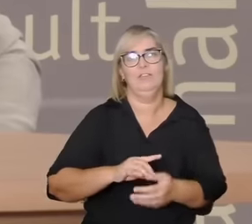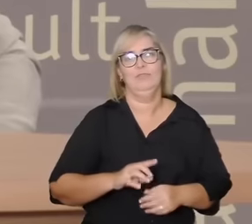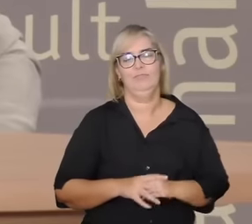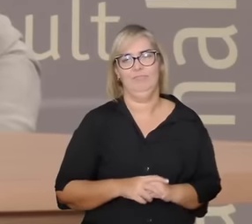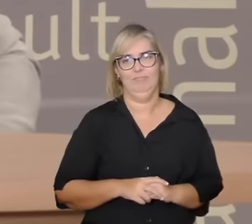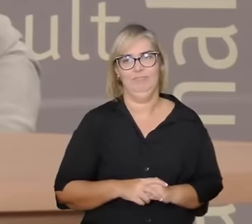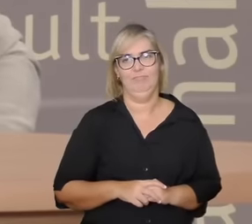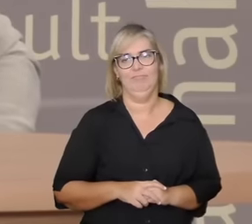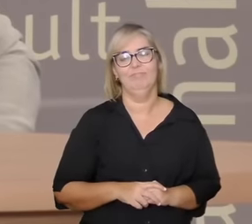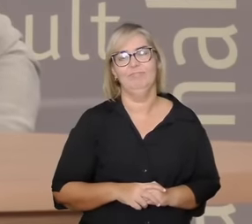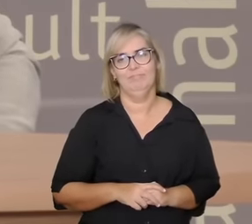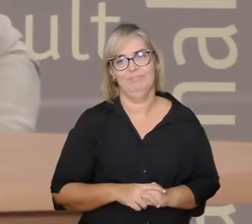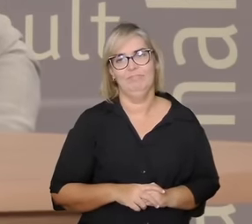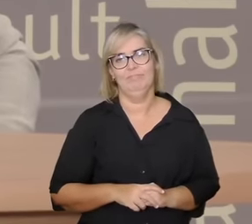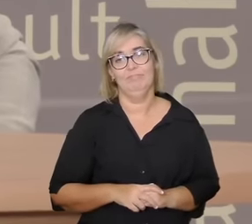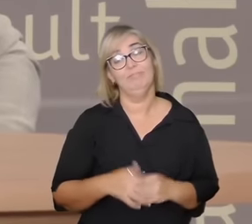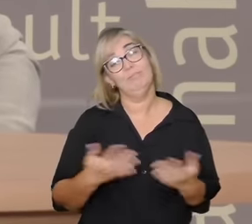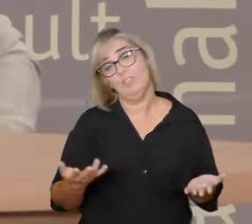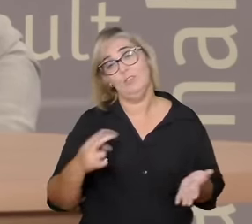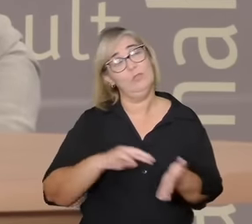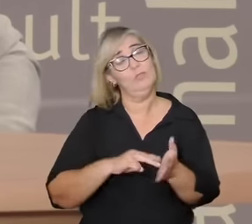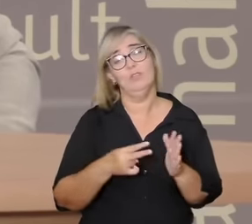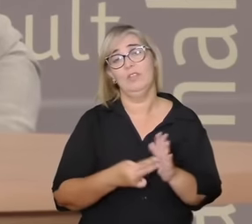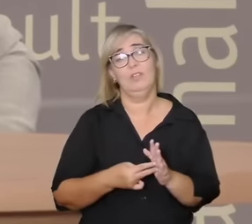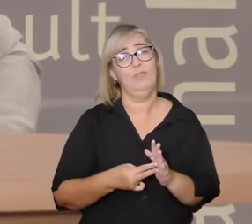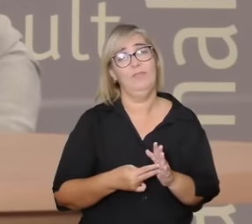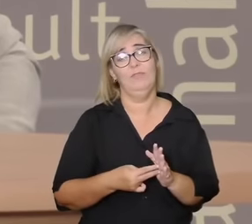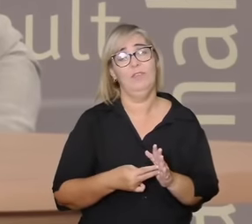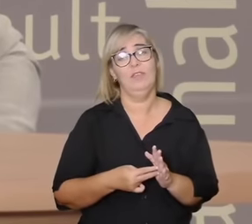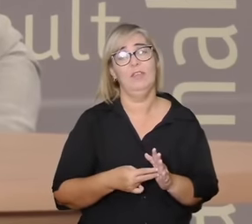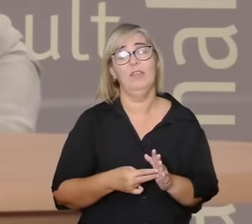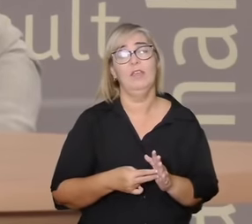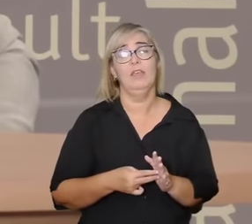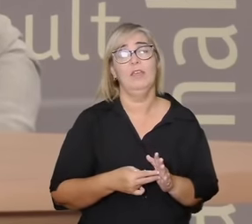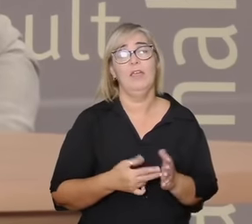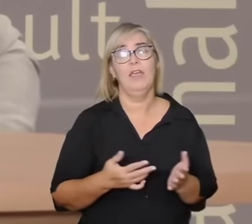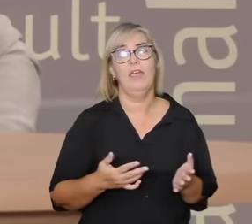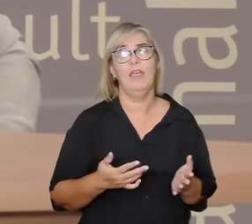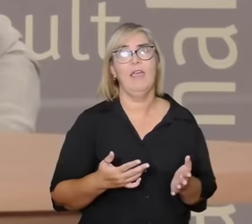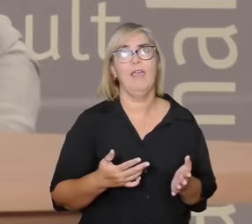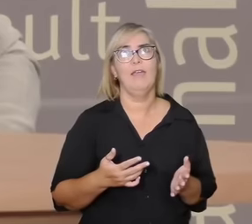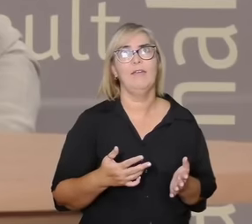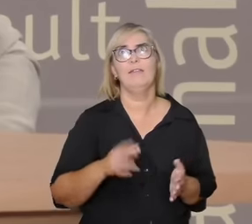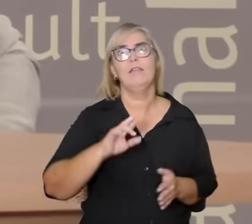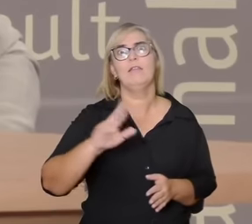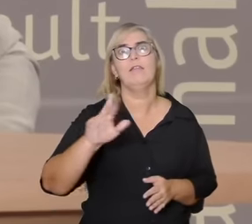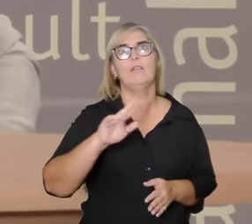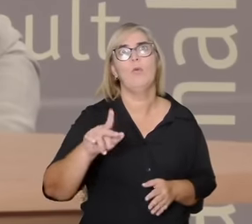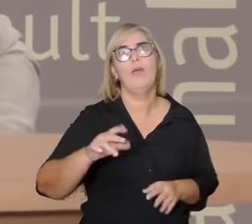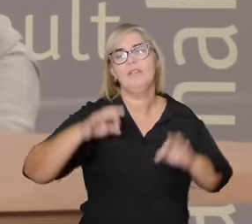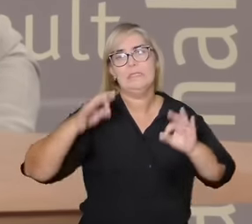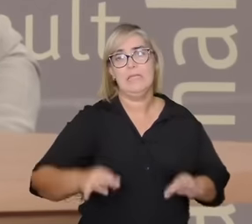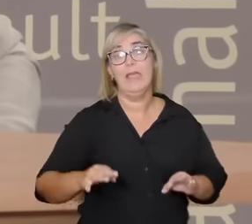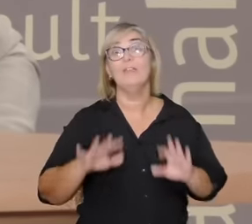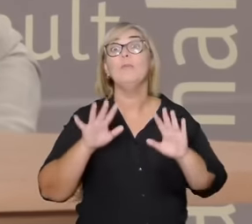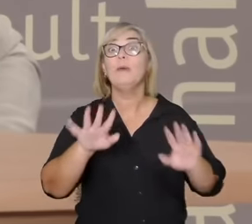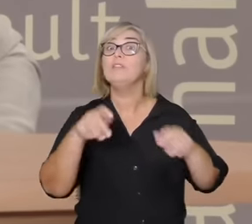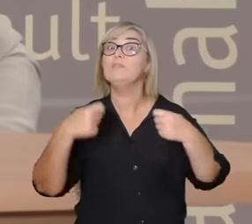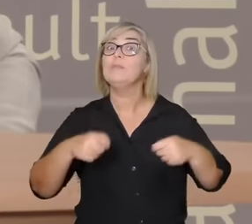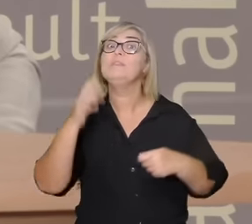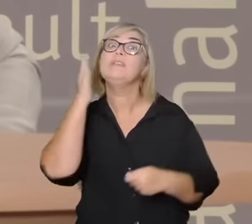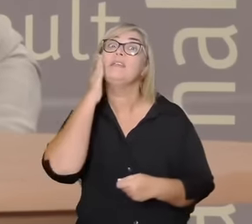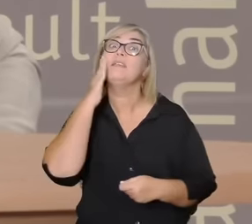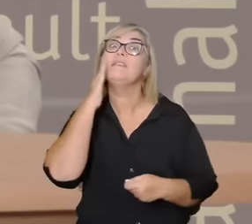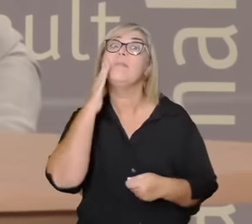aquele lugar isso não quer dizer que a gente não está a dizer que é tudo relativo mas tem que compreender as combinações